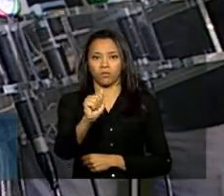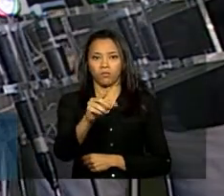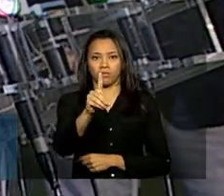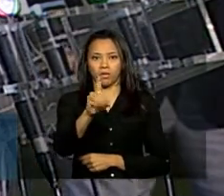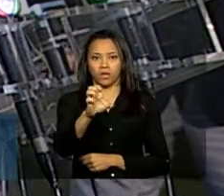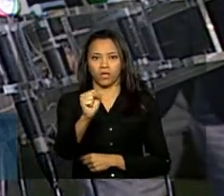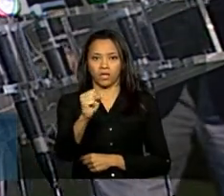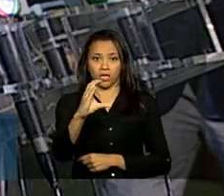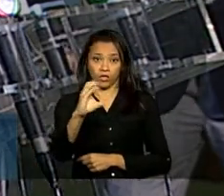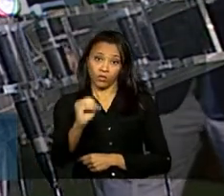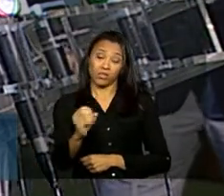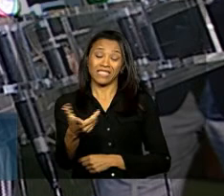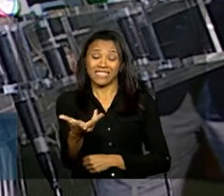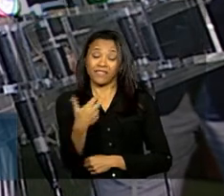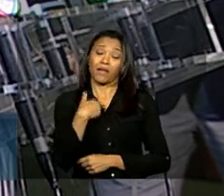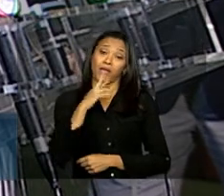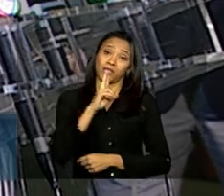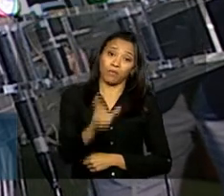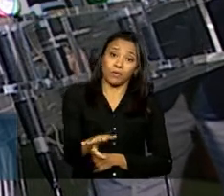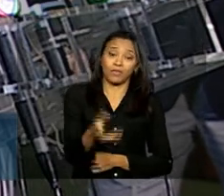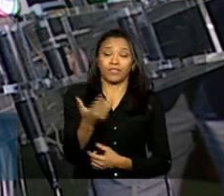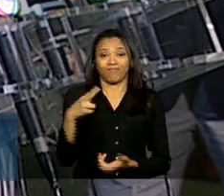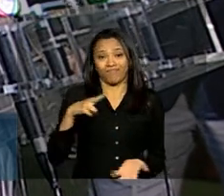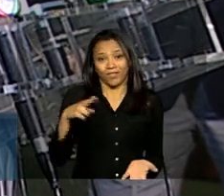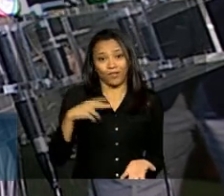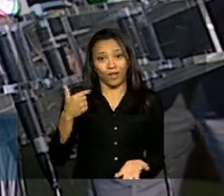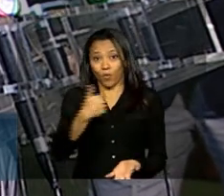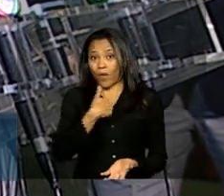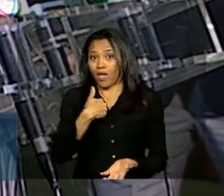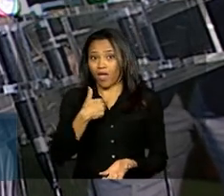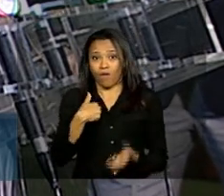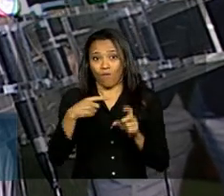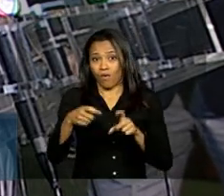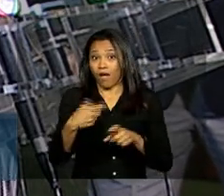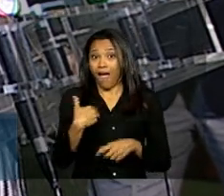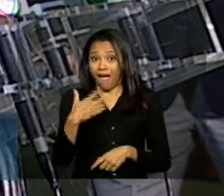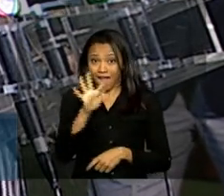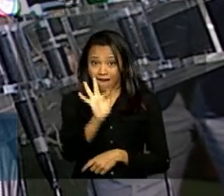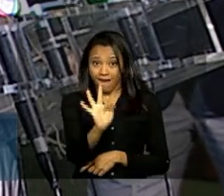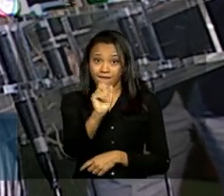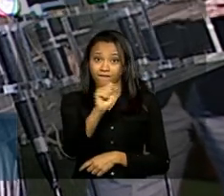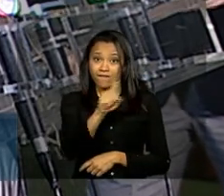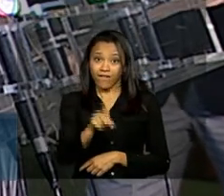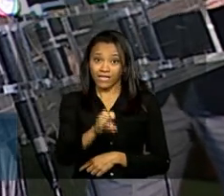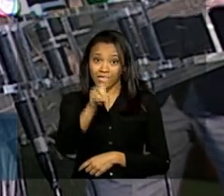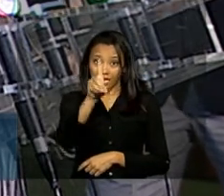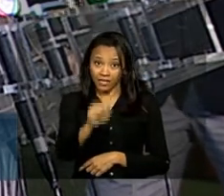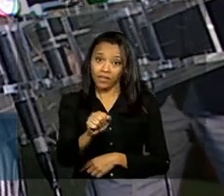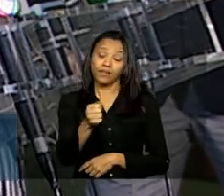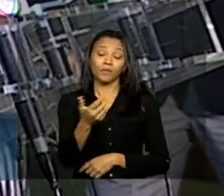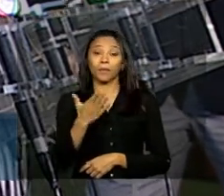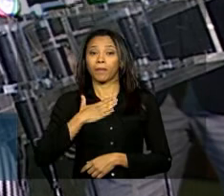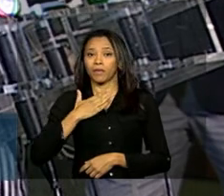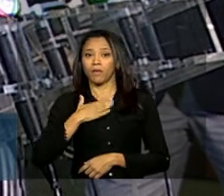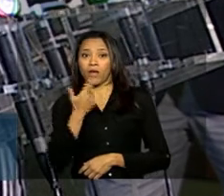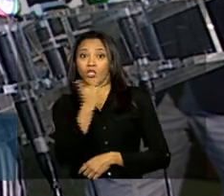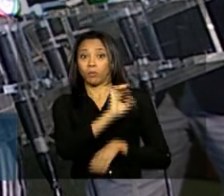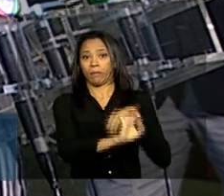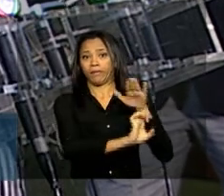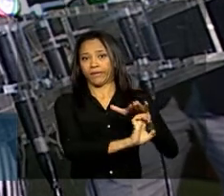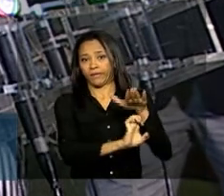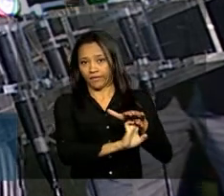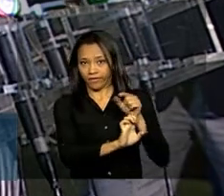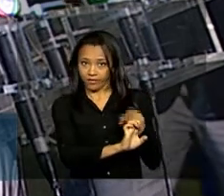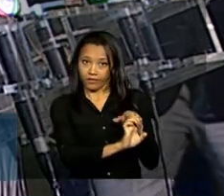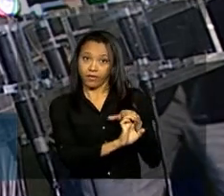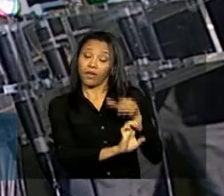e eu não sou administradora da fazenda quem administra a fazenda é outra pessoa então a fazenda não é da Kátia a fazenda é de uma empresa e isso não vem ao caso é